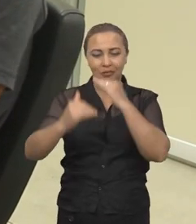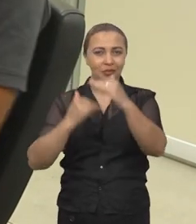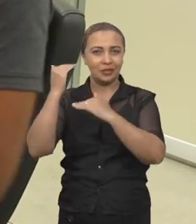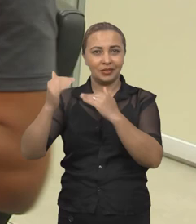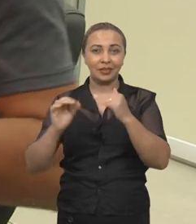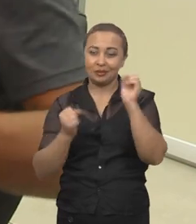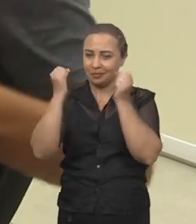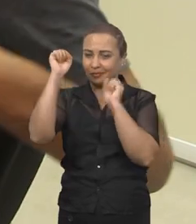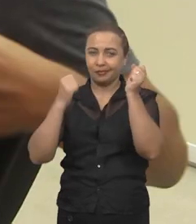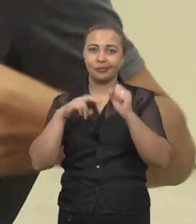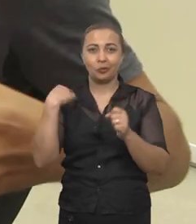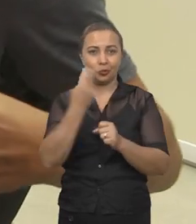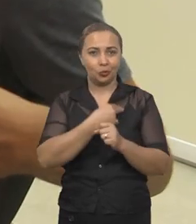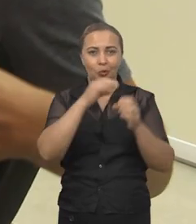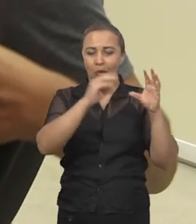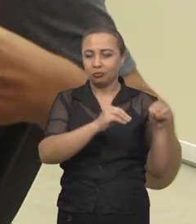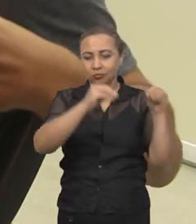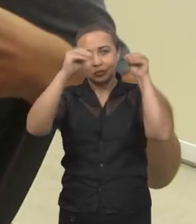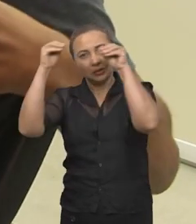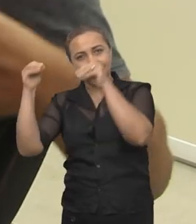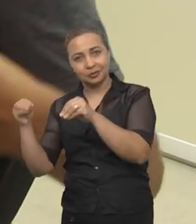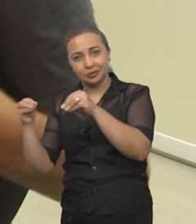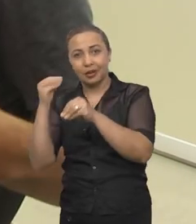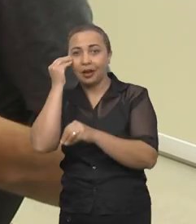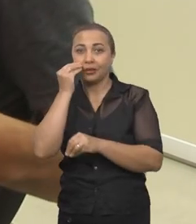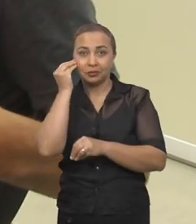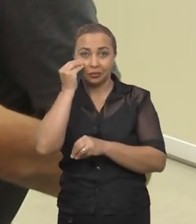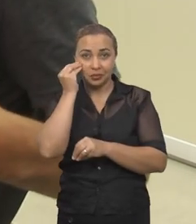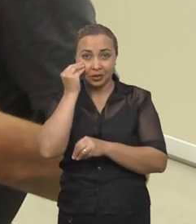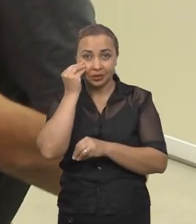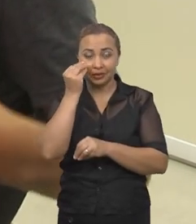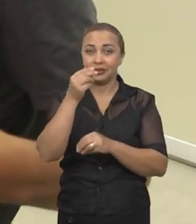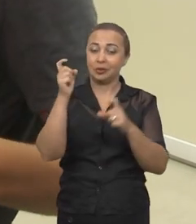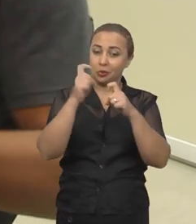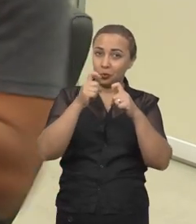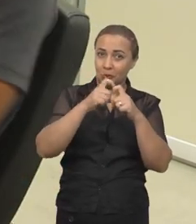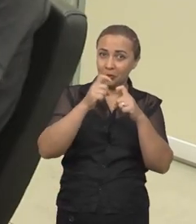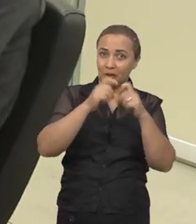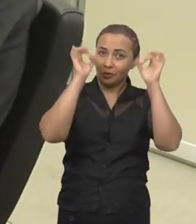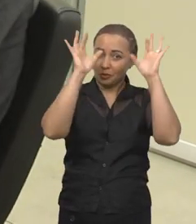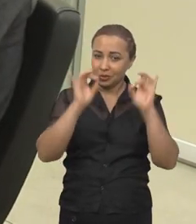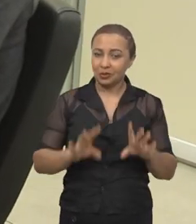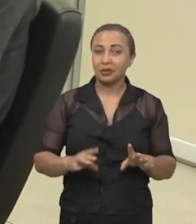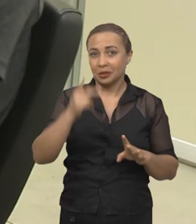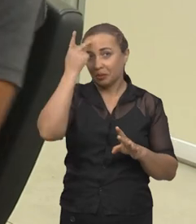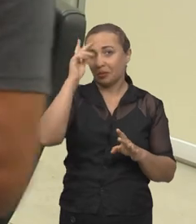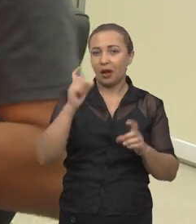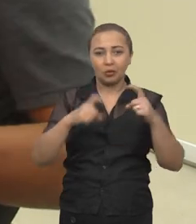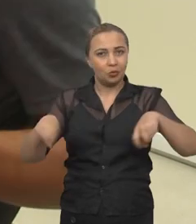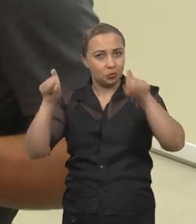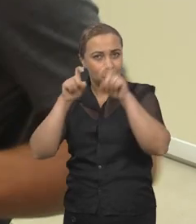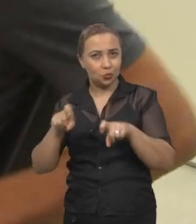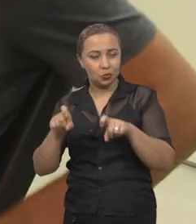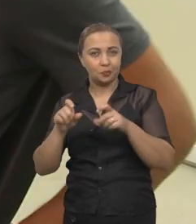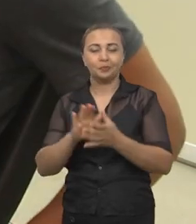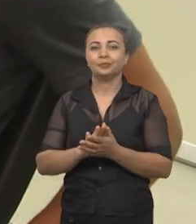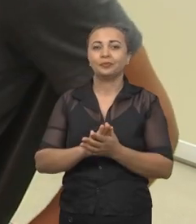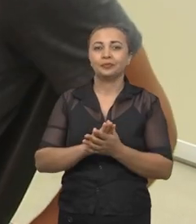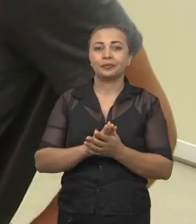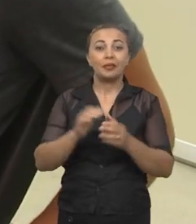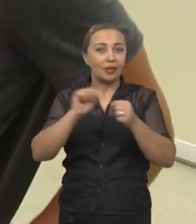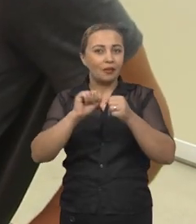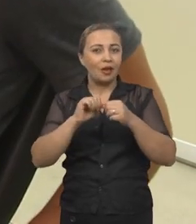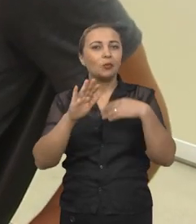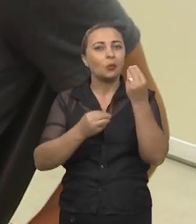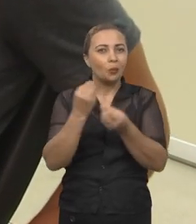aprendizagem de máquina a gente transferir a experiência do profissional do especialista para o computador então isso é